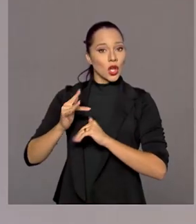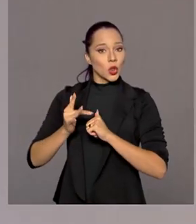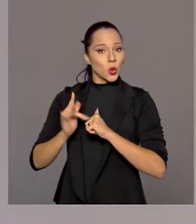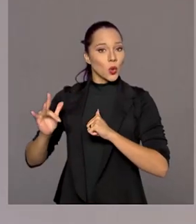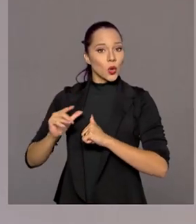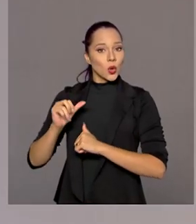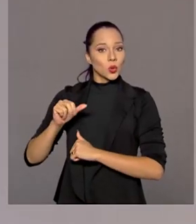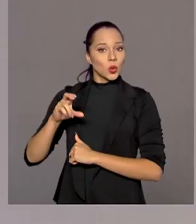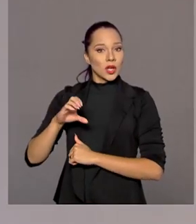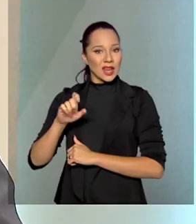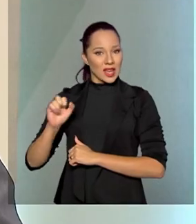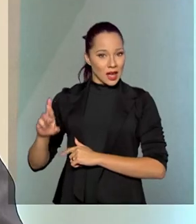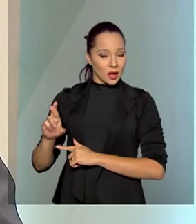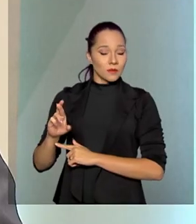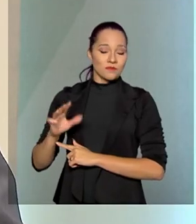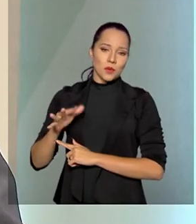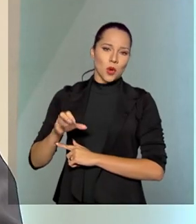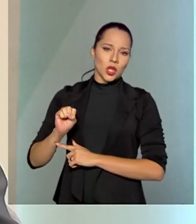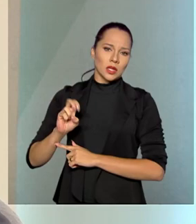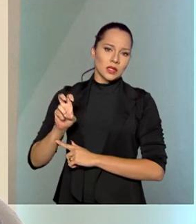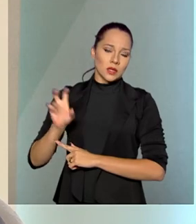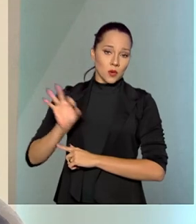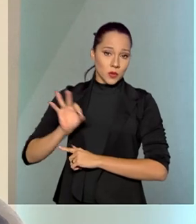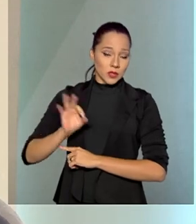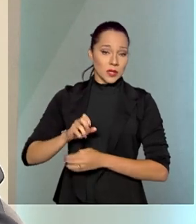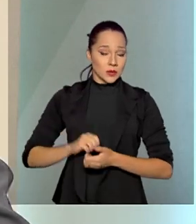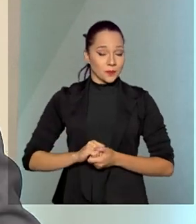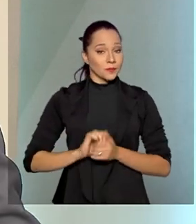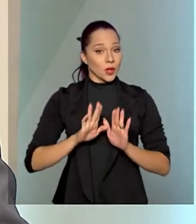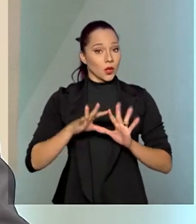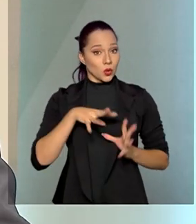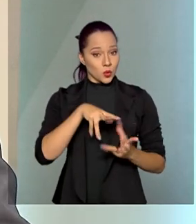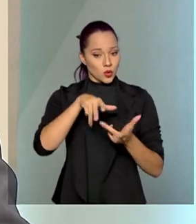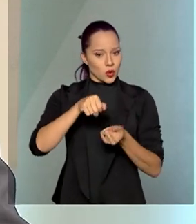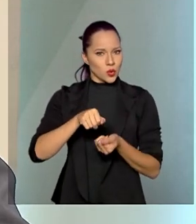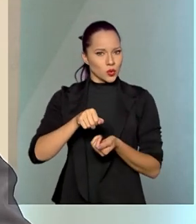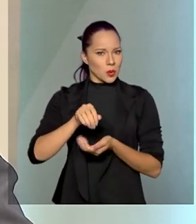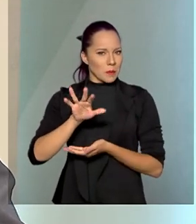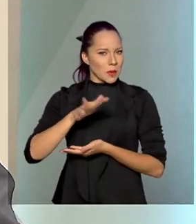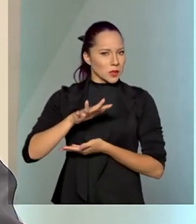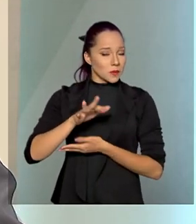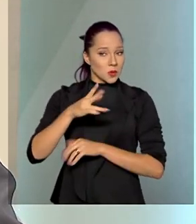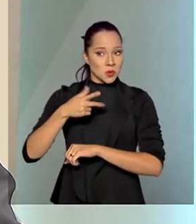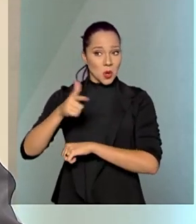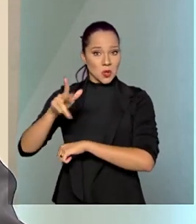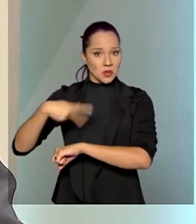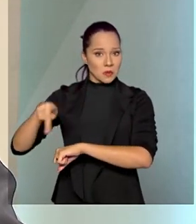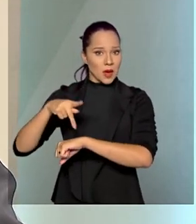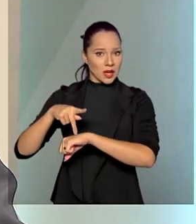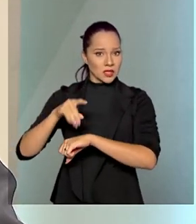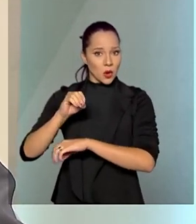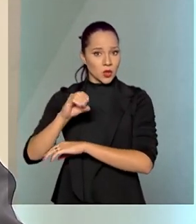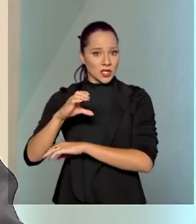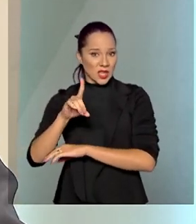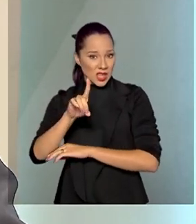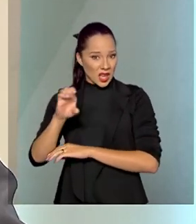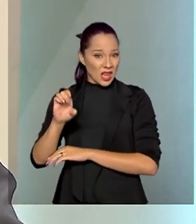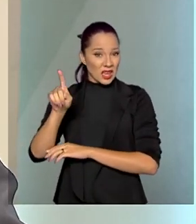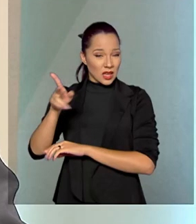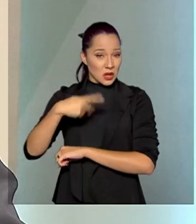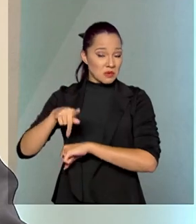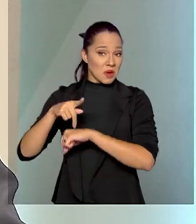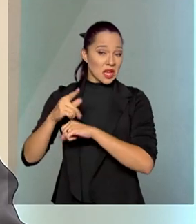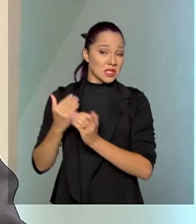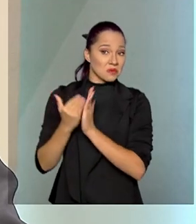ou seja, 85%. Enquanto que no mundo, a média dos países da OCDE, que são os países